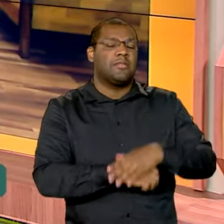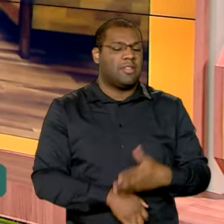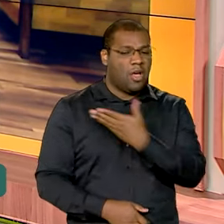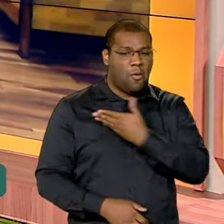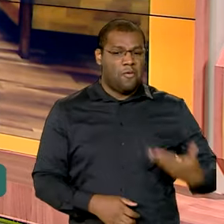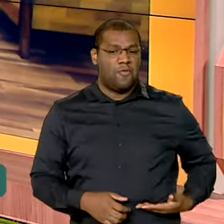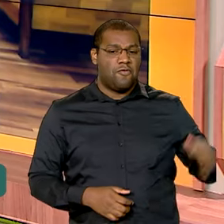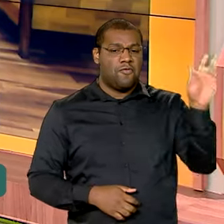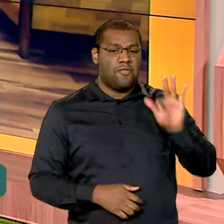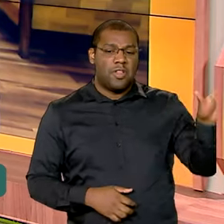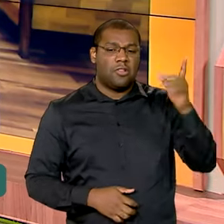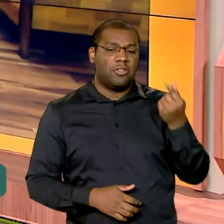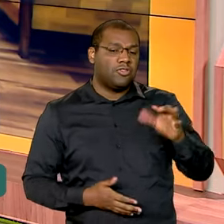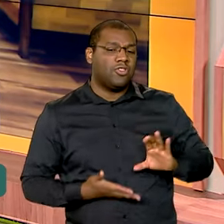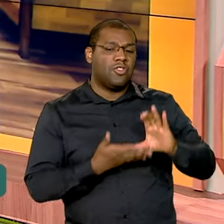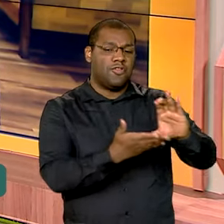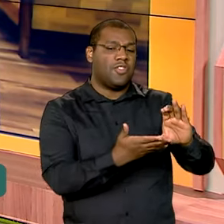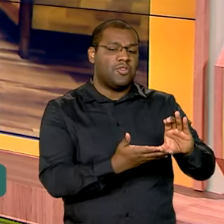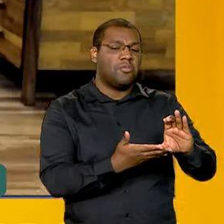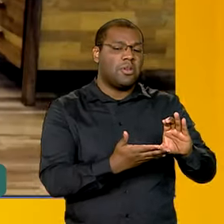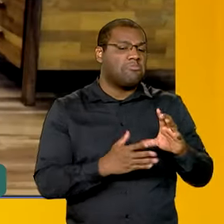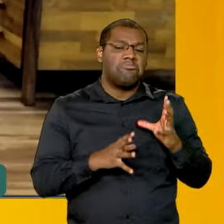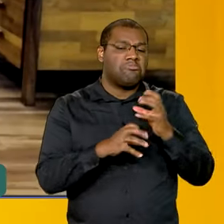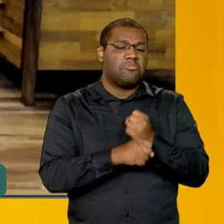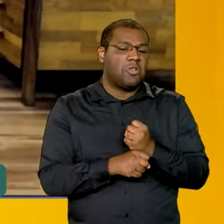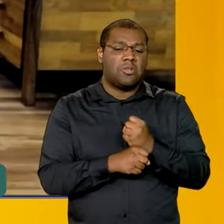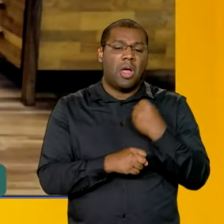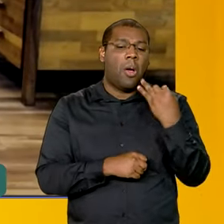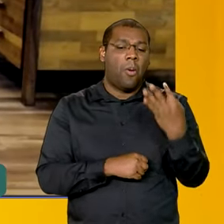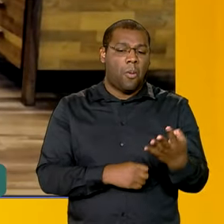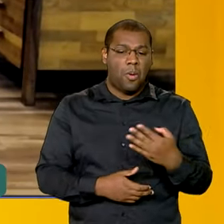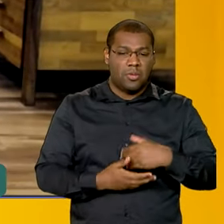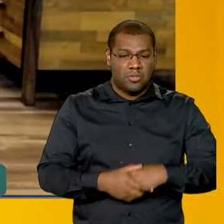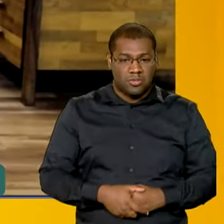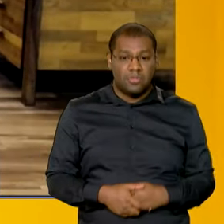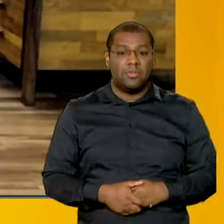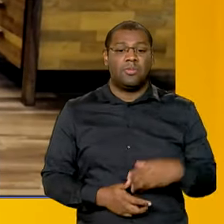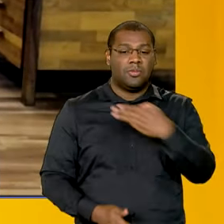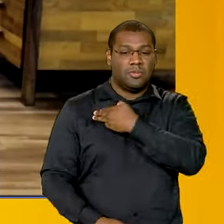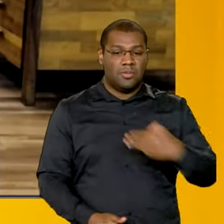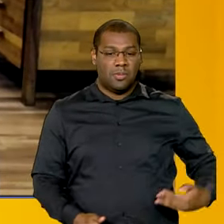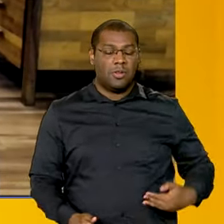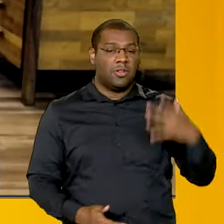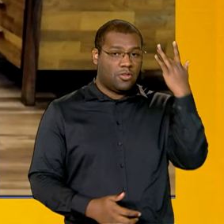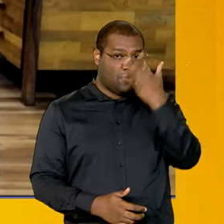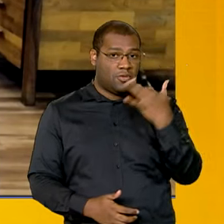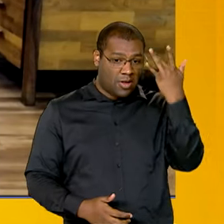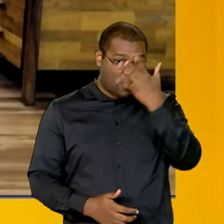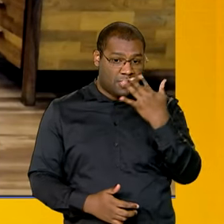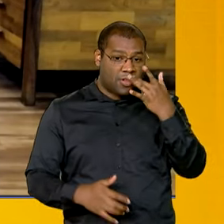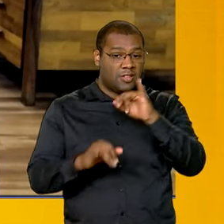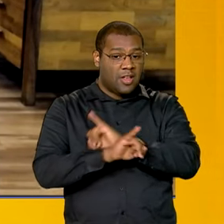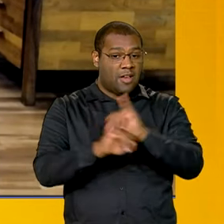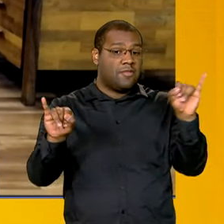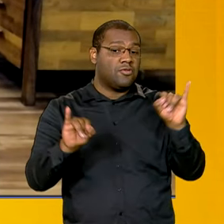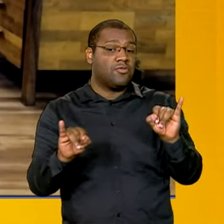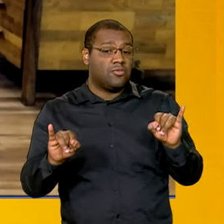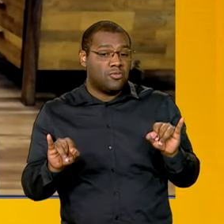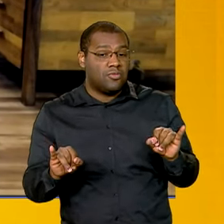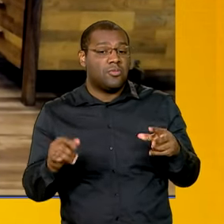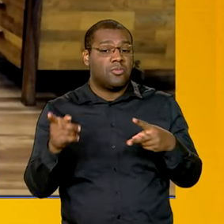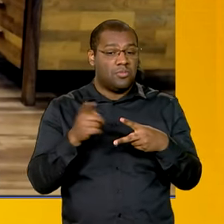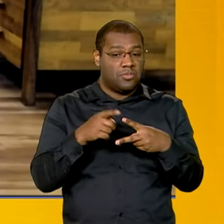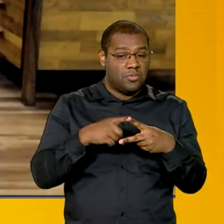destinados? Olha, o Haddad anunciou duas linhas, tem lá os